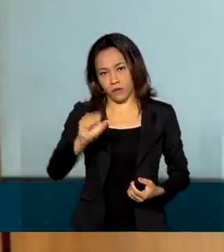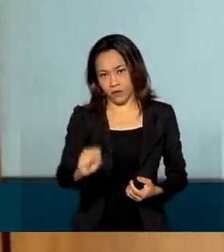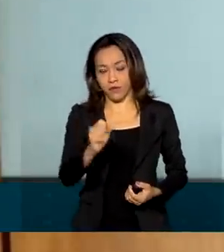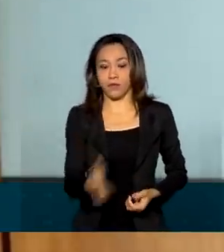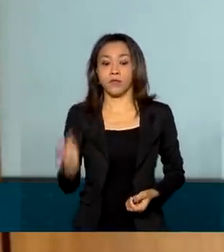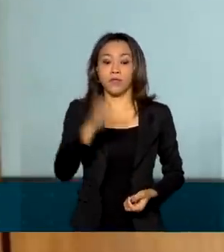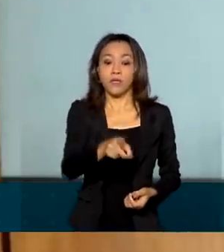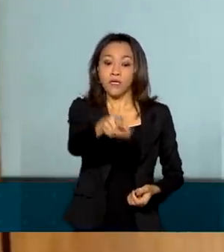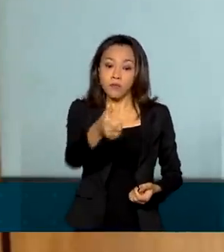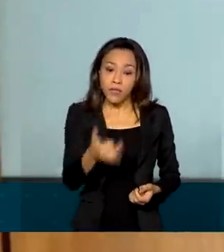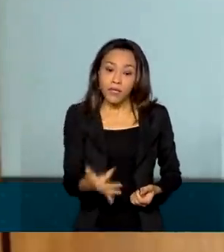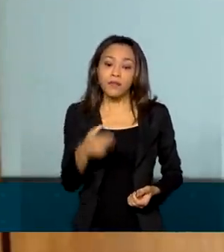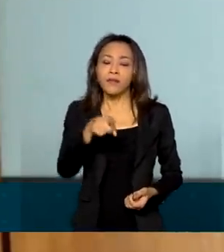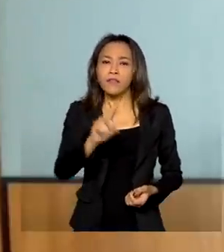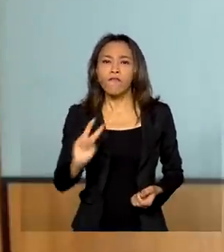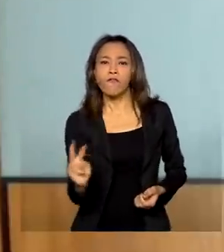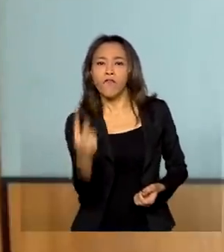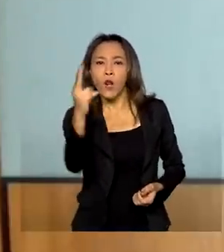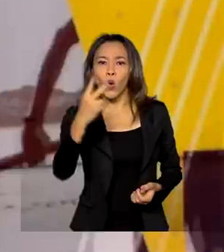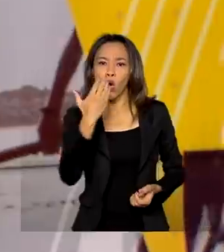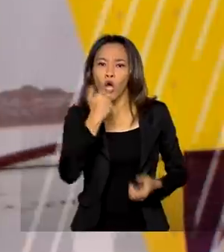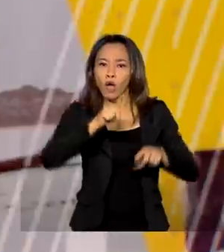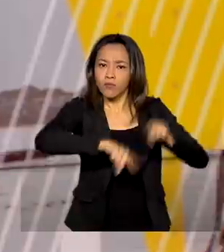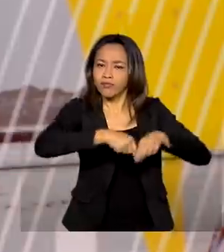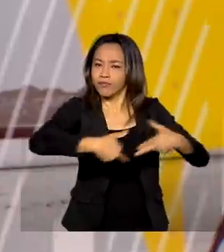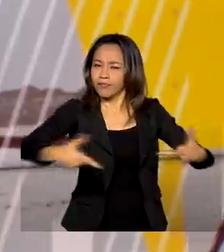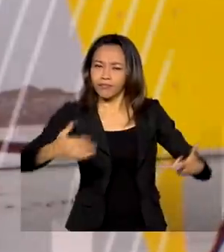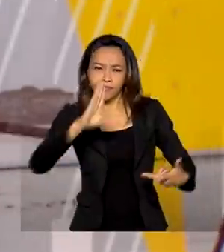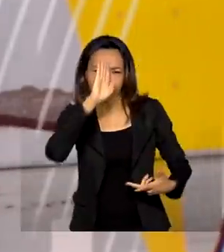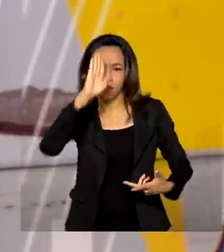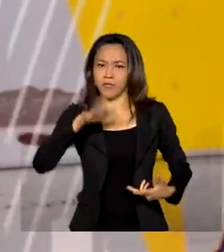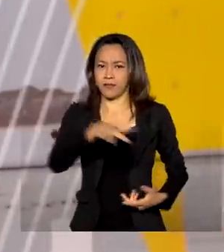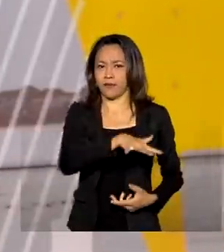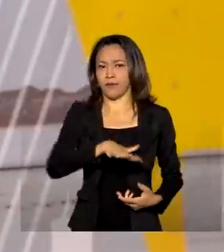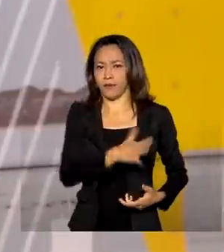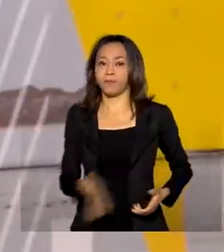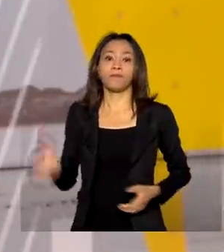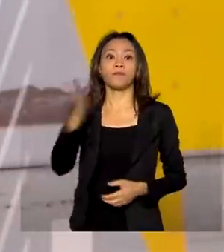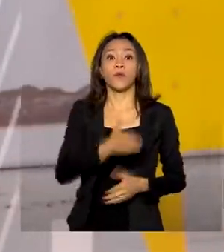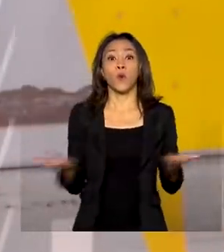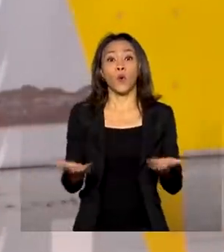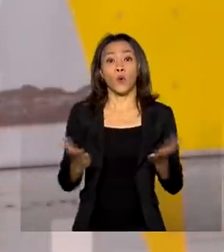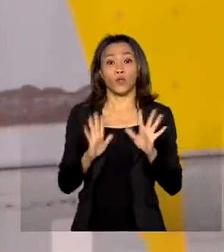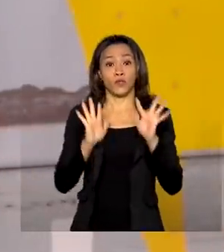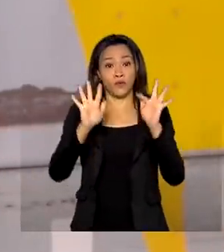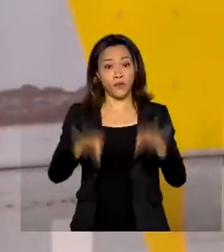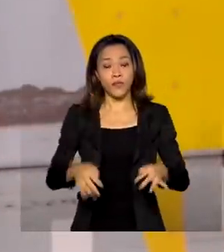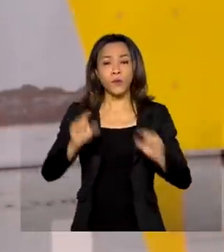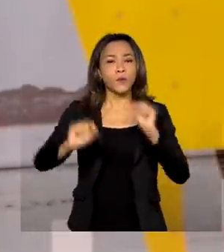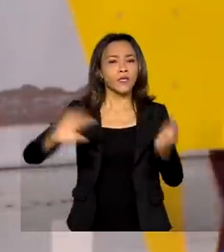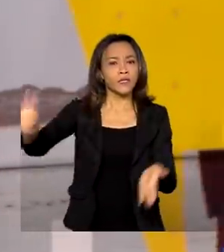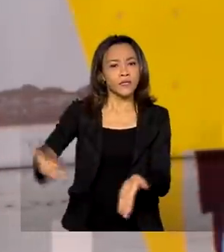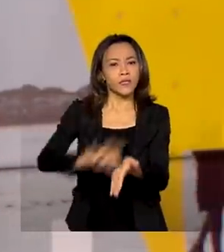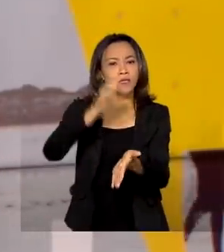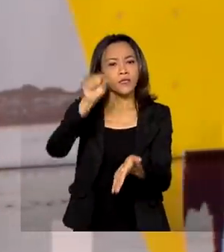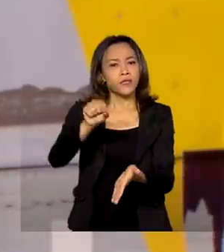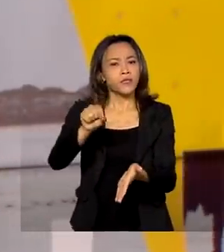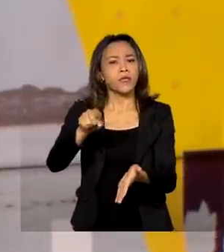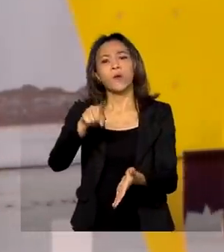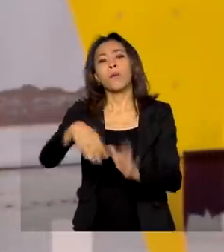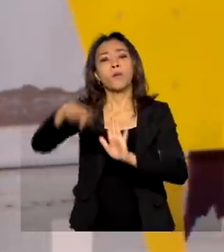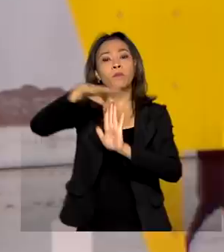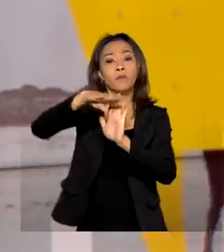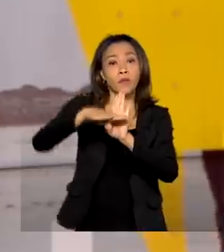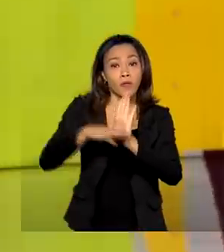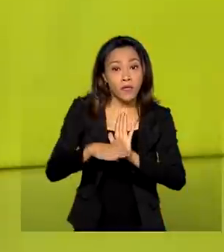e captura de valor sobre os nossos produtos, principalmente alimentos. E termina hoje o prazo para inscrição de consultores no programa Revive